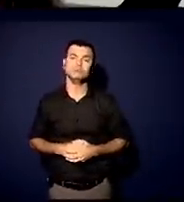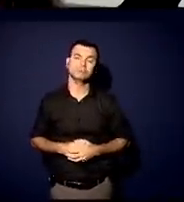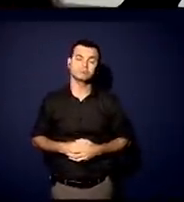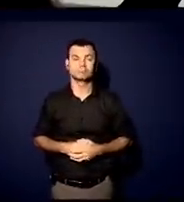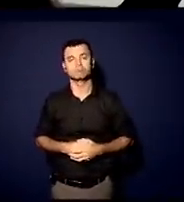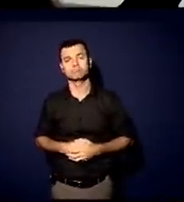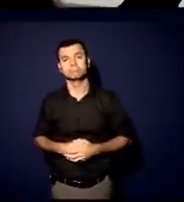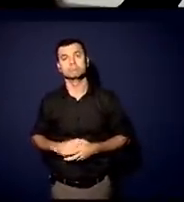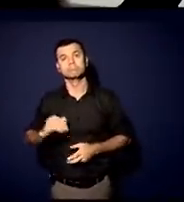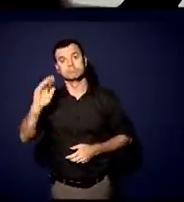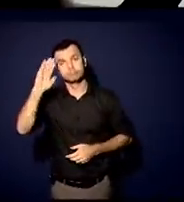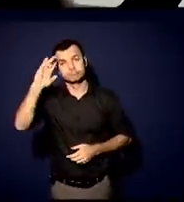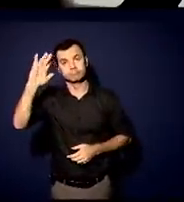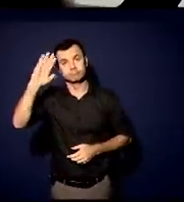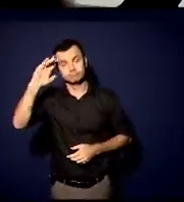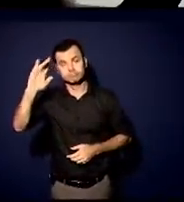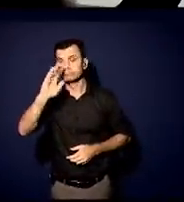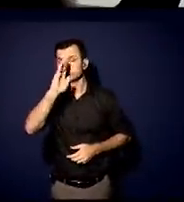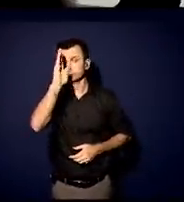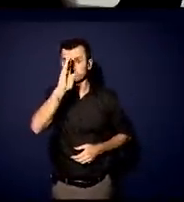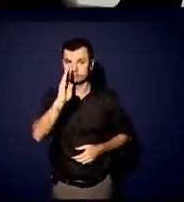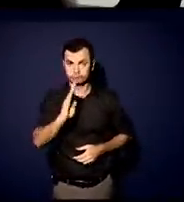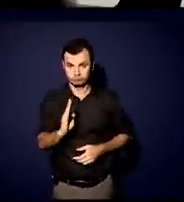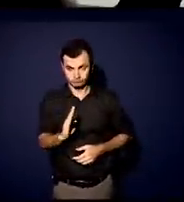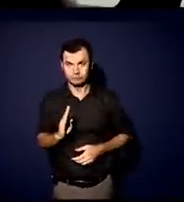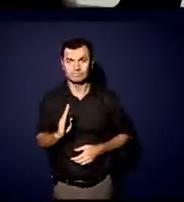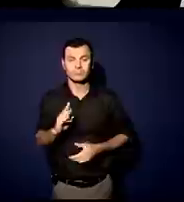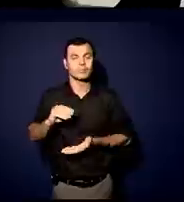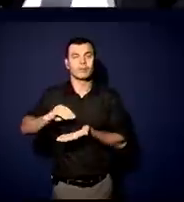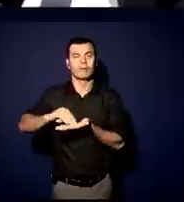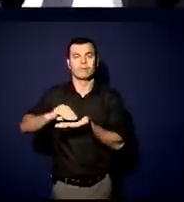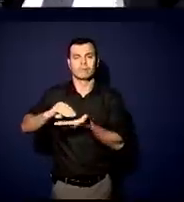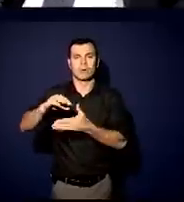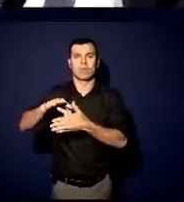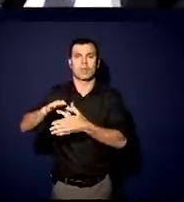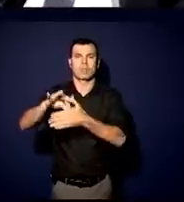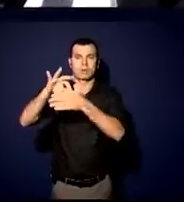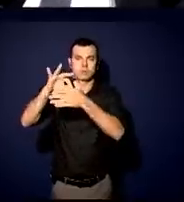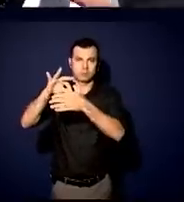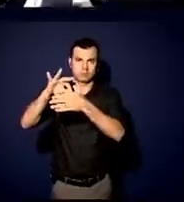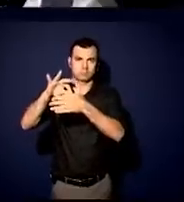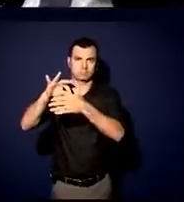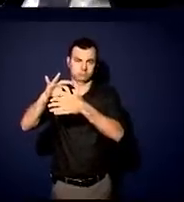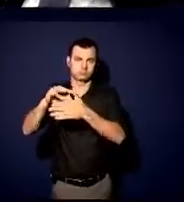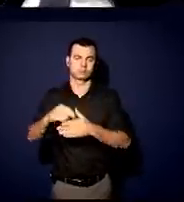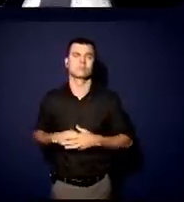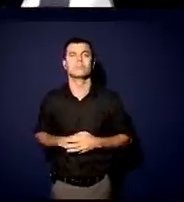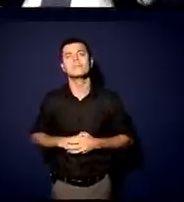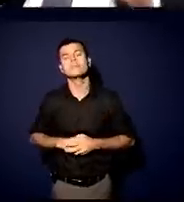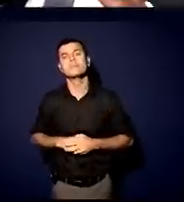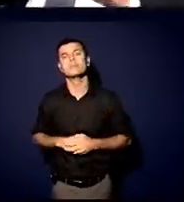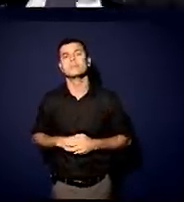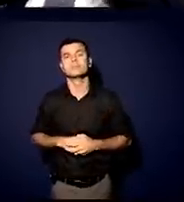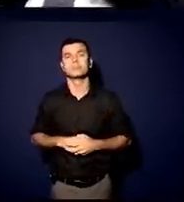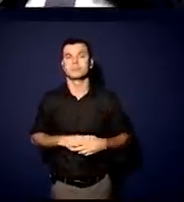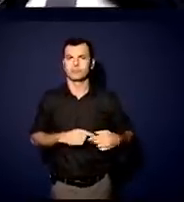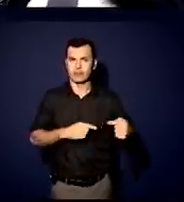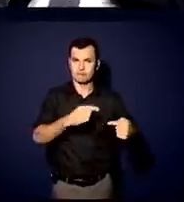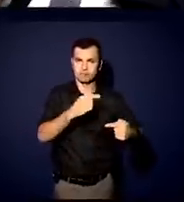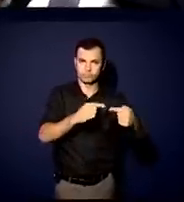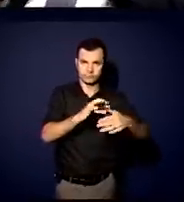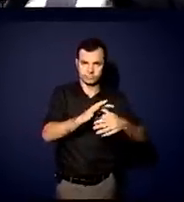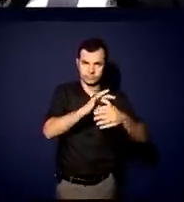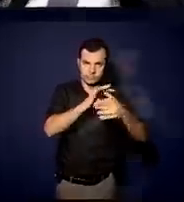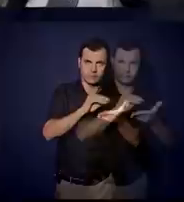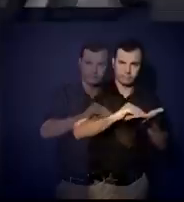o seguinte, Sila, que o Brasil sempre foi um país muito escasso de lideranças. E essa liderança, essa escassez não é só na política. Nós